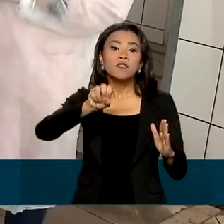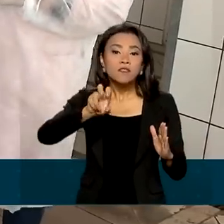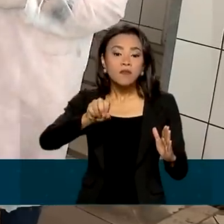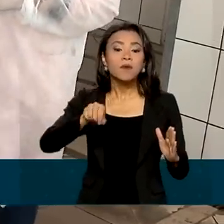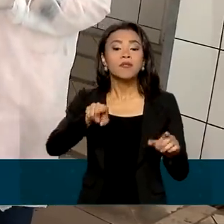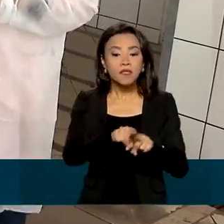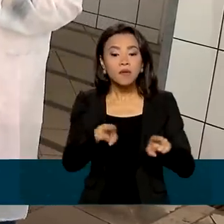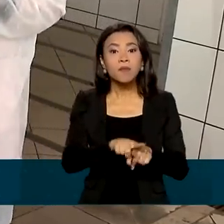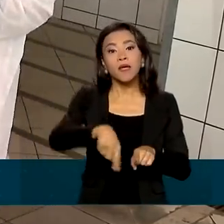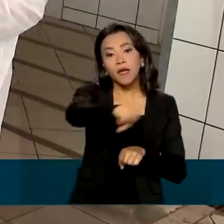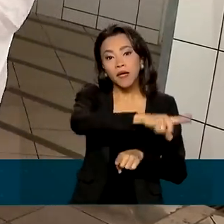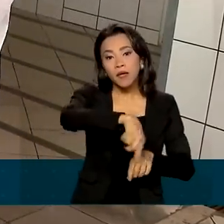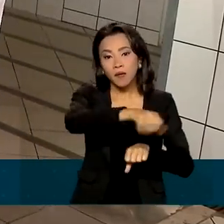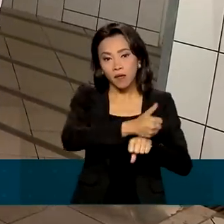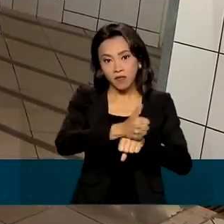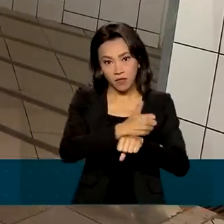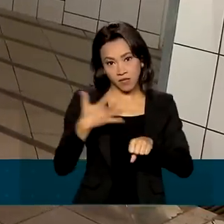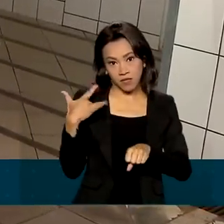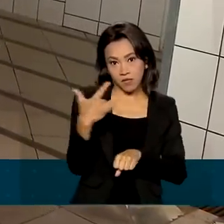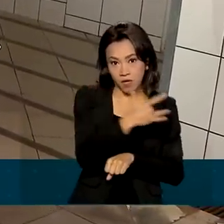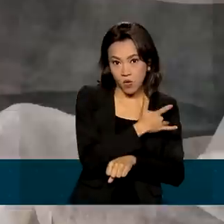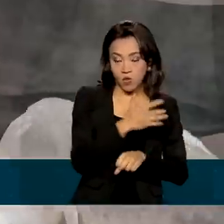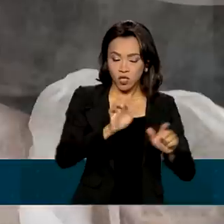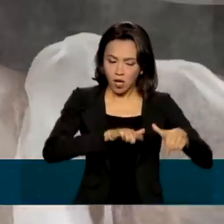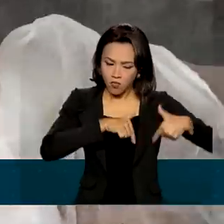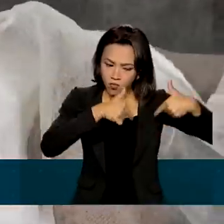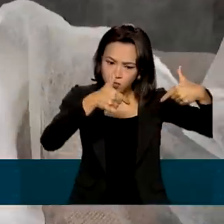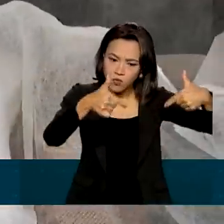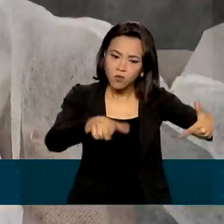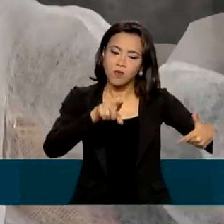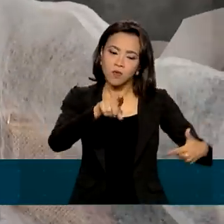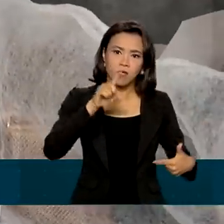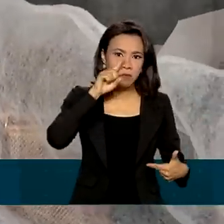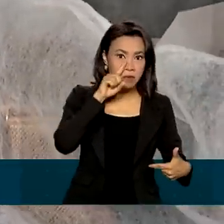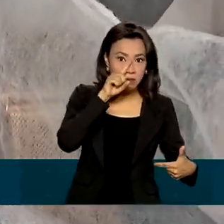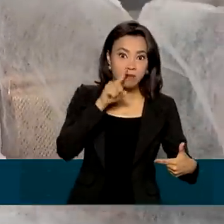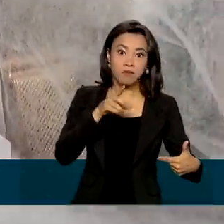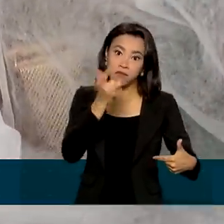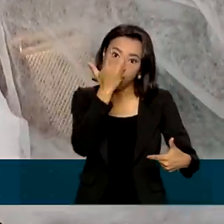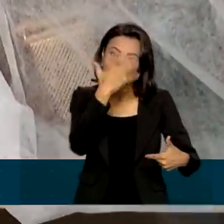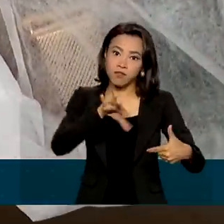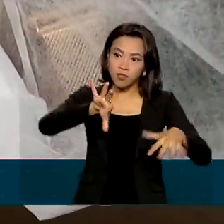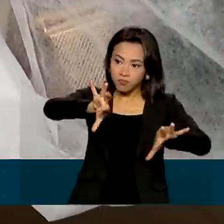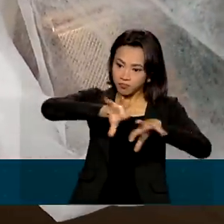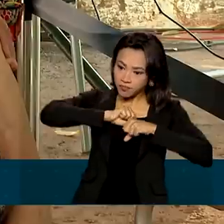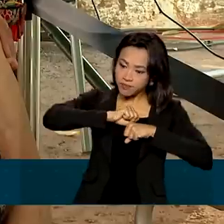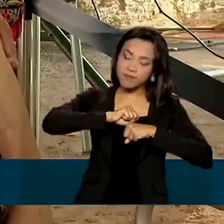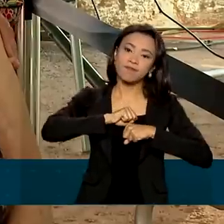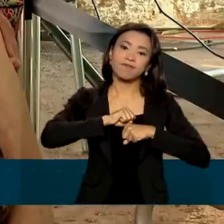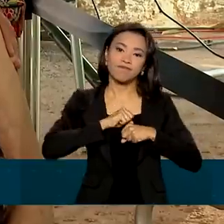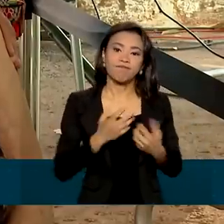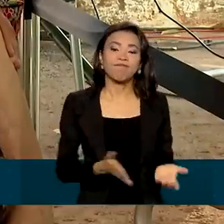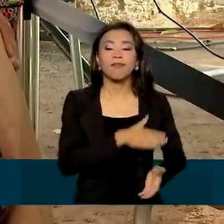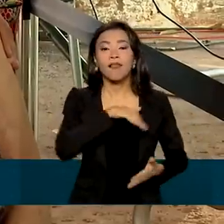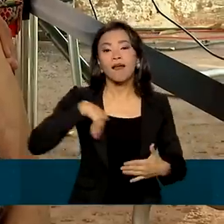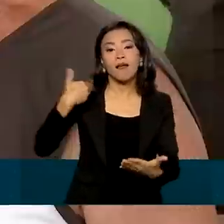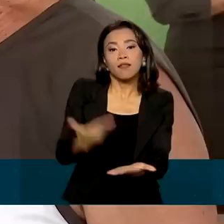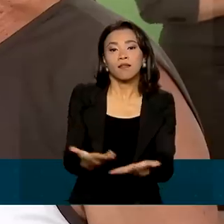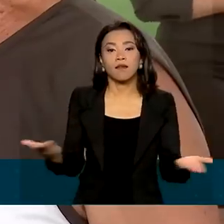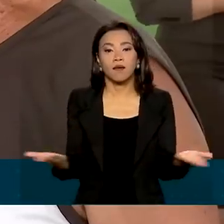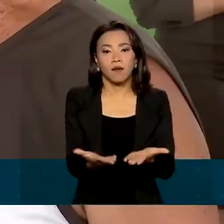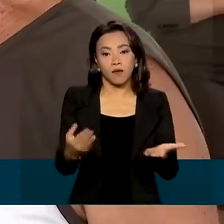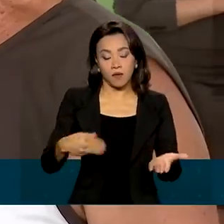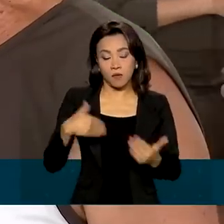saúde que estão na linha de frente de combate à doença e, portanto, com maior risco de contaminação. Até agora, o Ministério da Saúde já